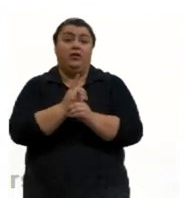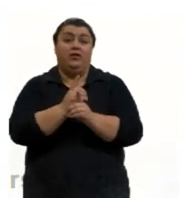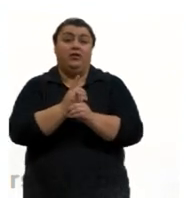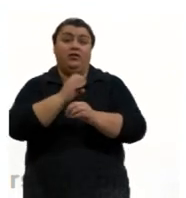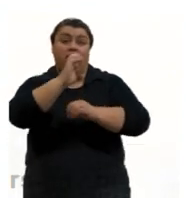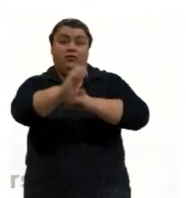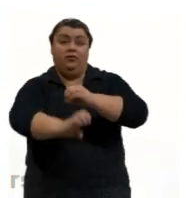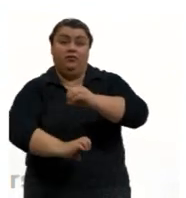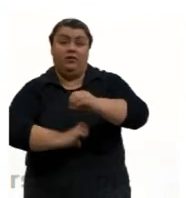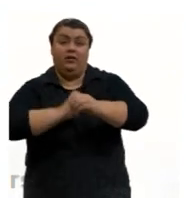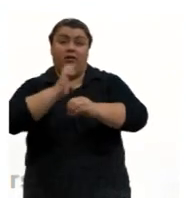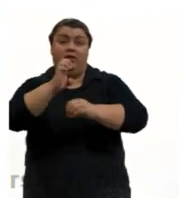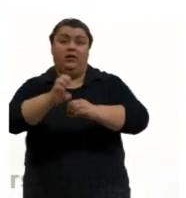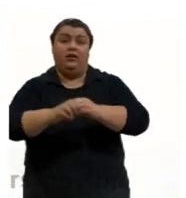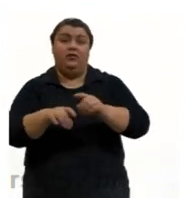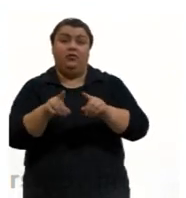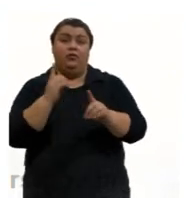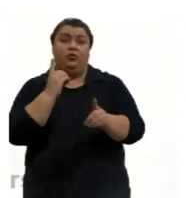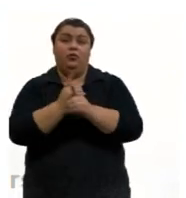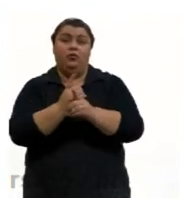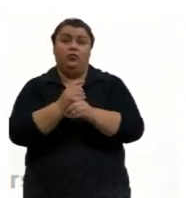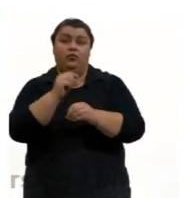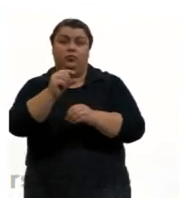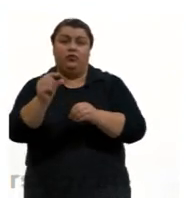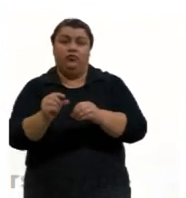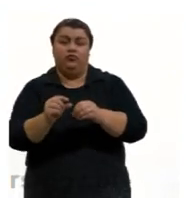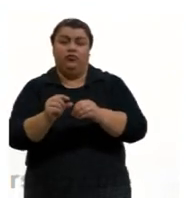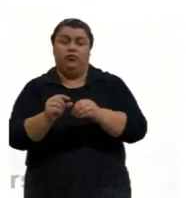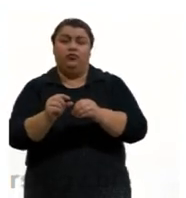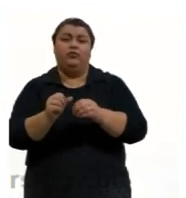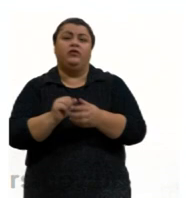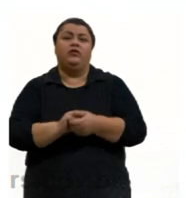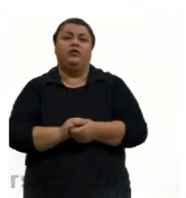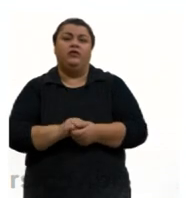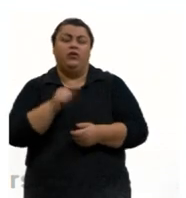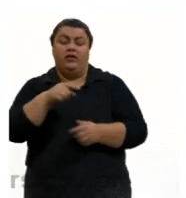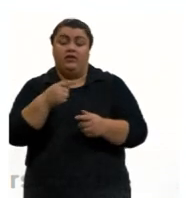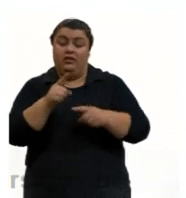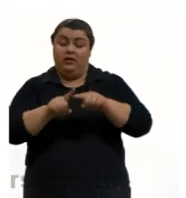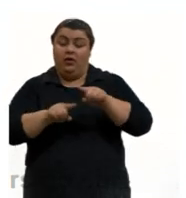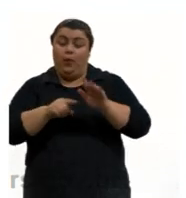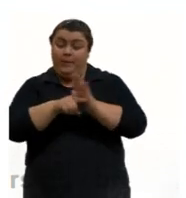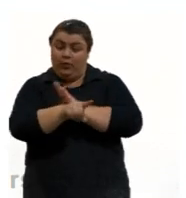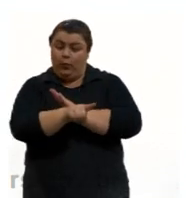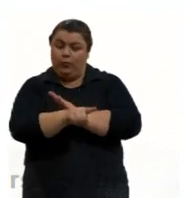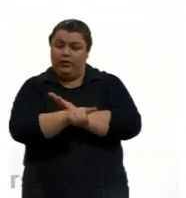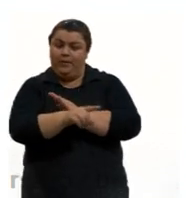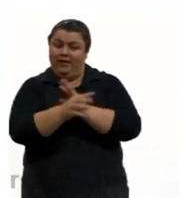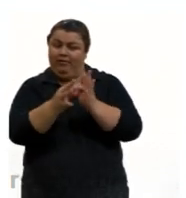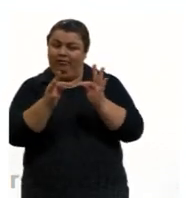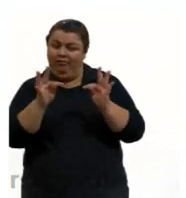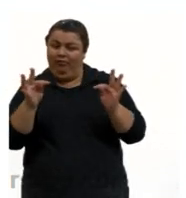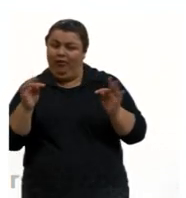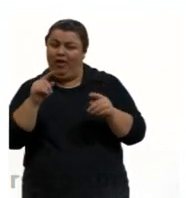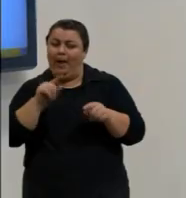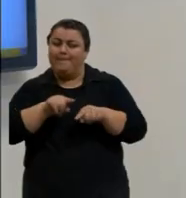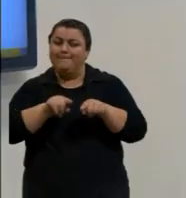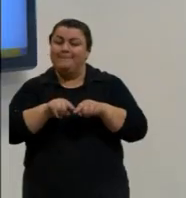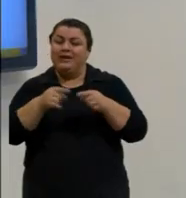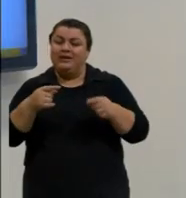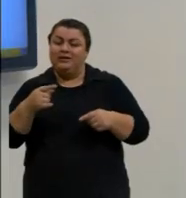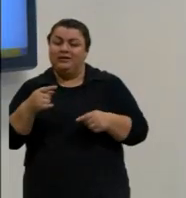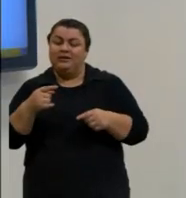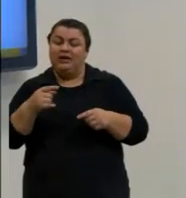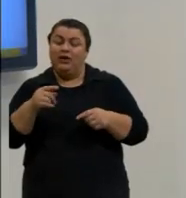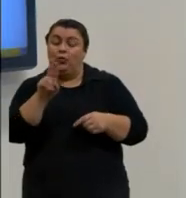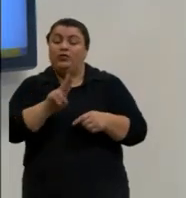partículas subatômicas. Certo? Então, são exercícios mais teóricos, né, mais histórico mesmo, para a gente entender aí como que surgiu